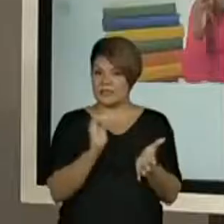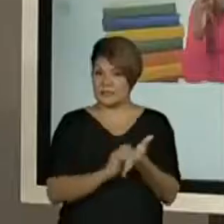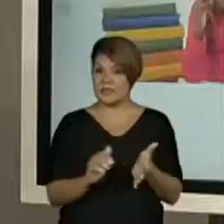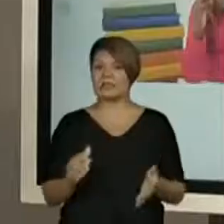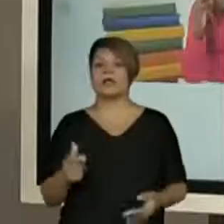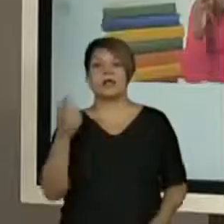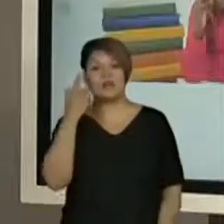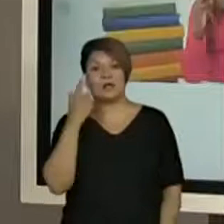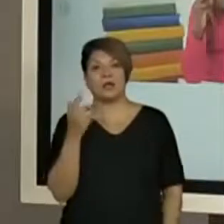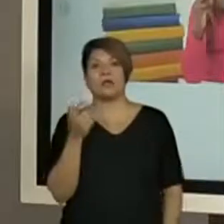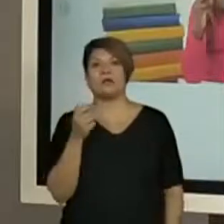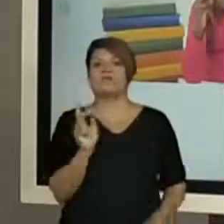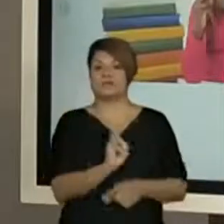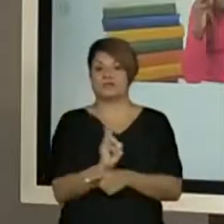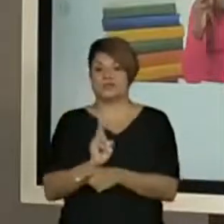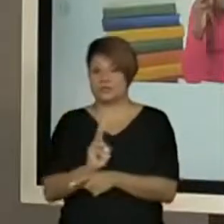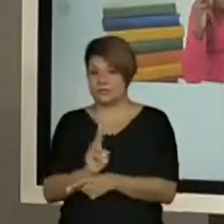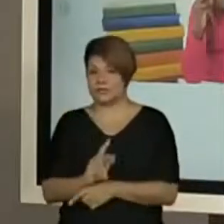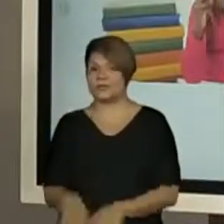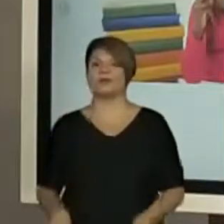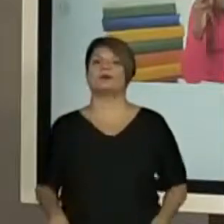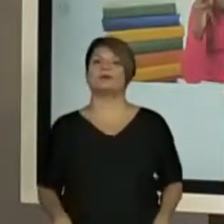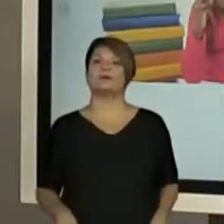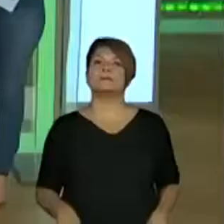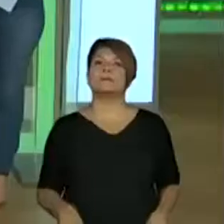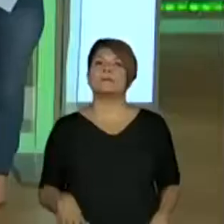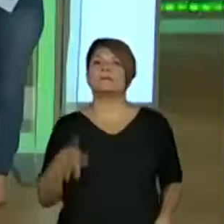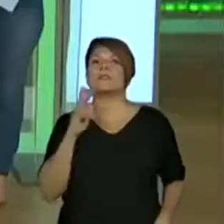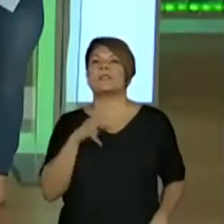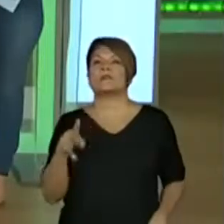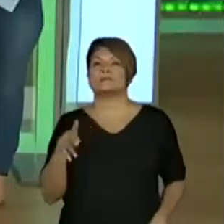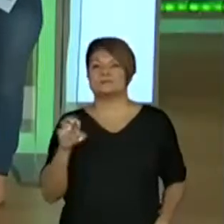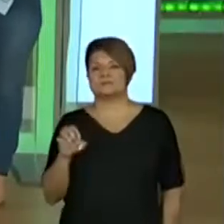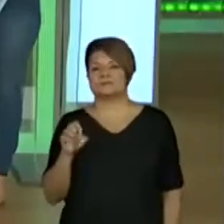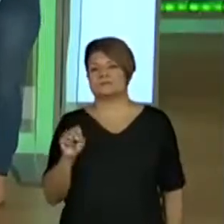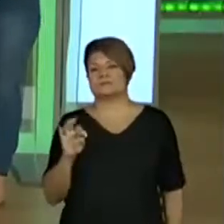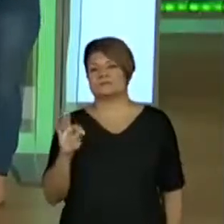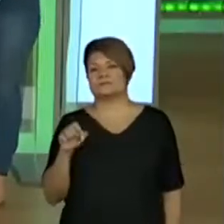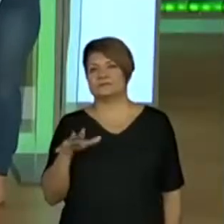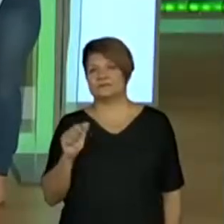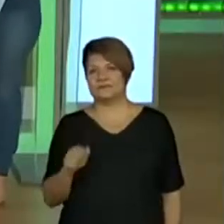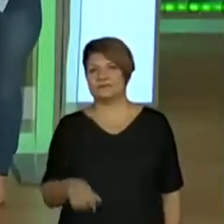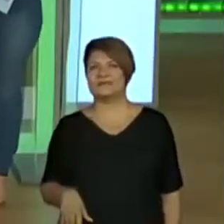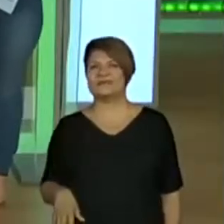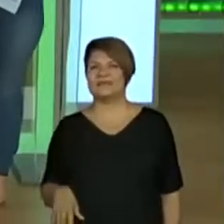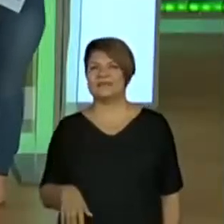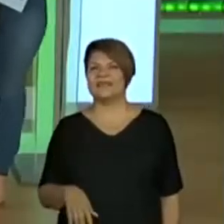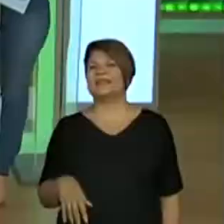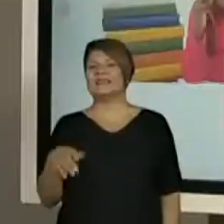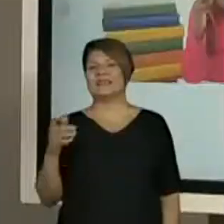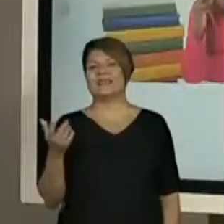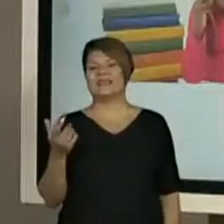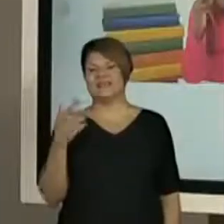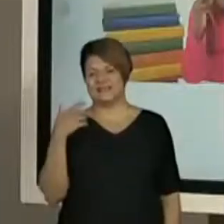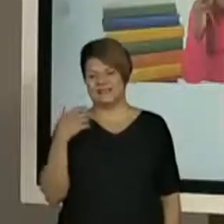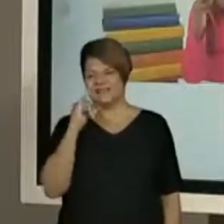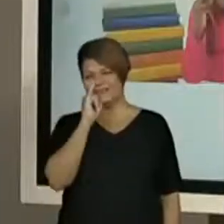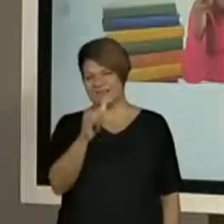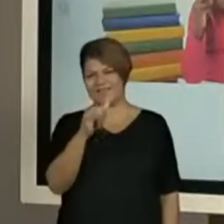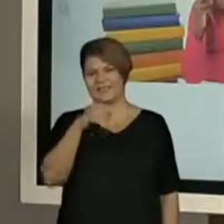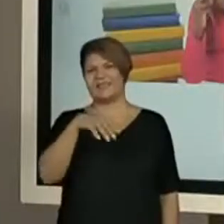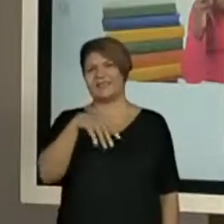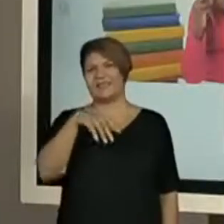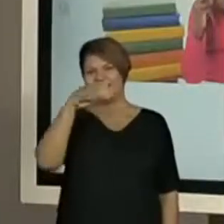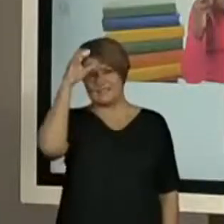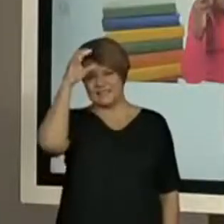gente vigia, tá? A professora Estela disse que a Lara disse o tio Eder. O tio Eder. O que o tio Eder faz na